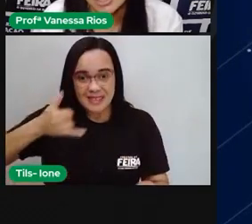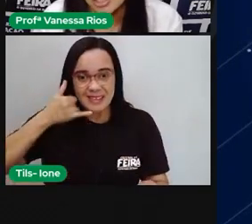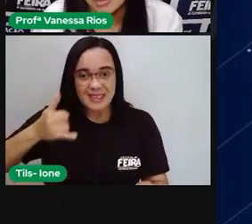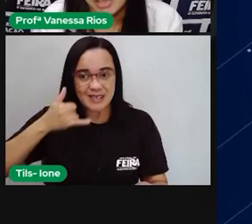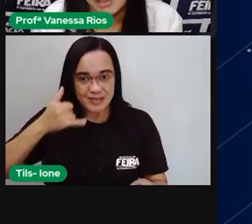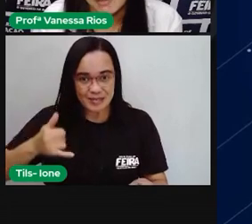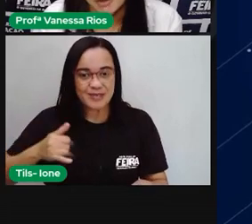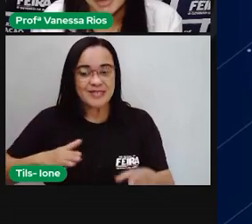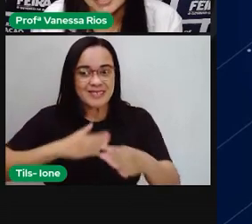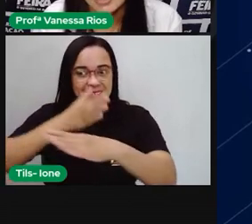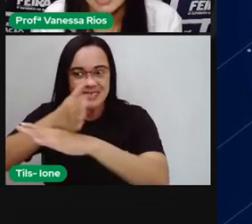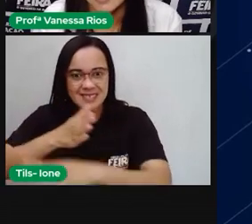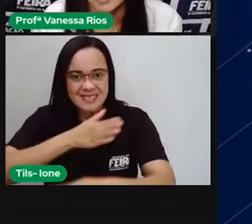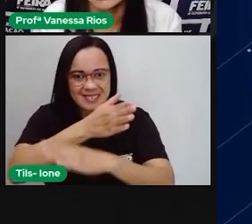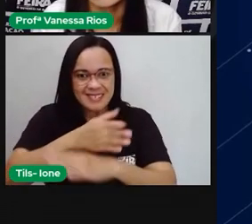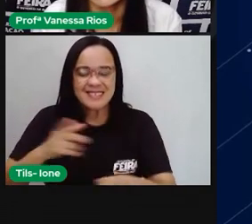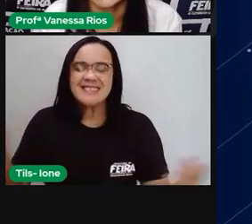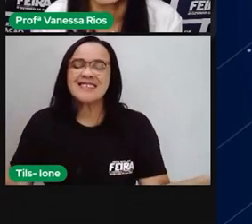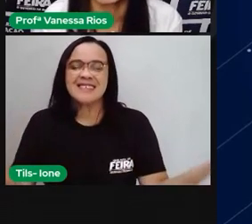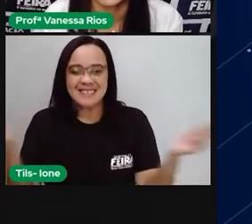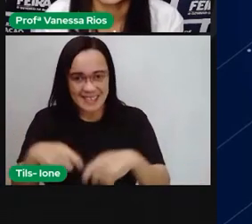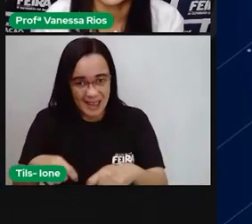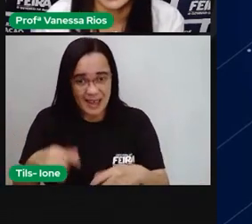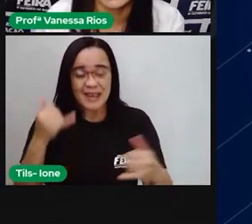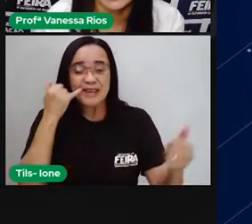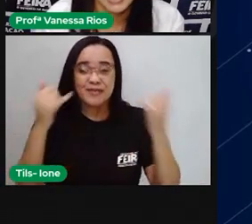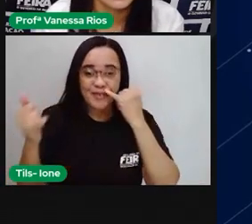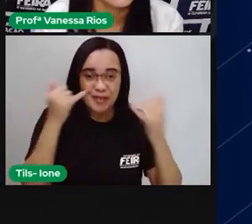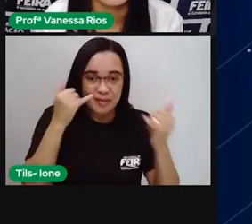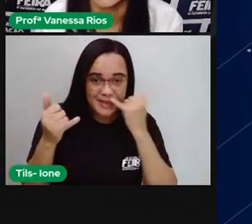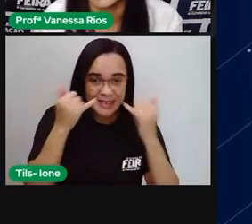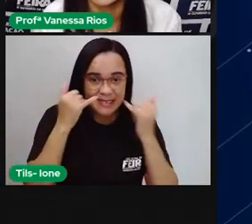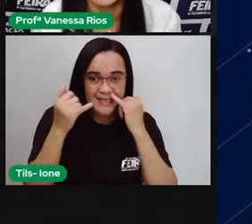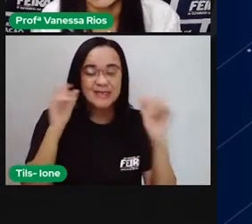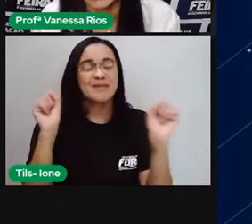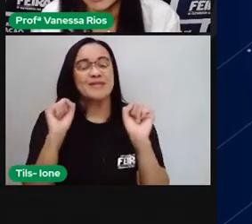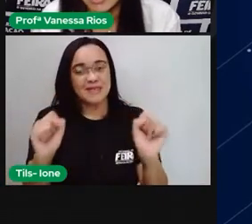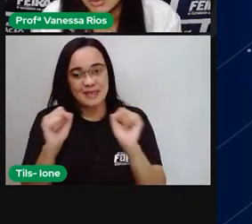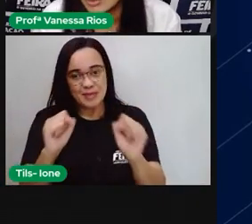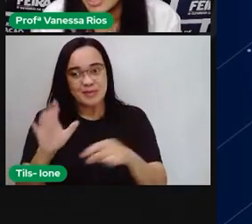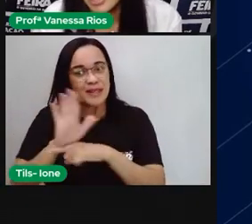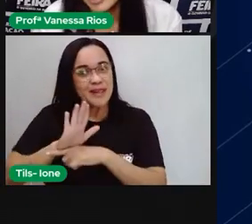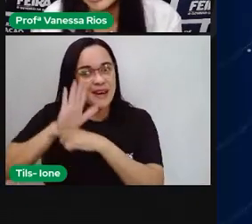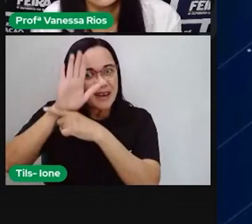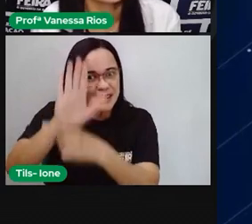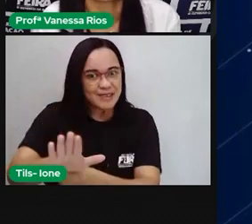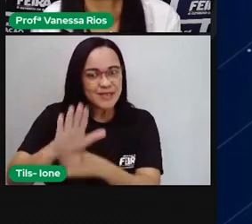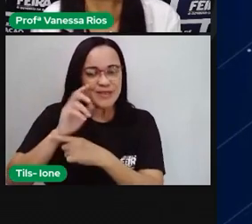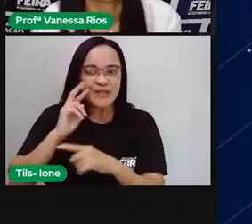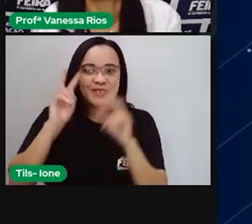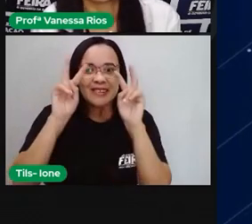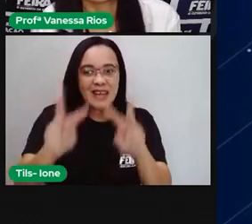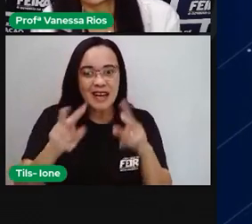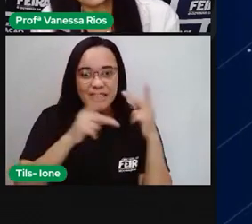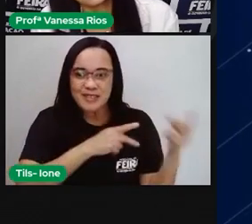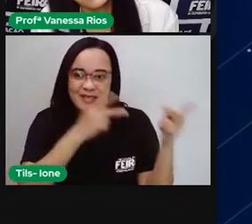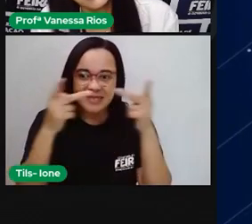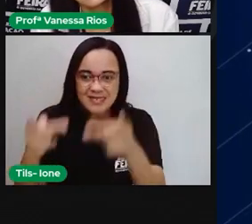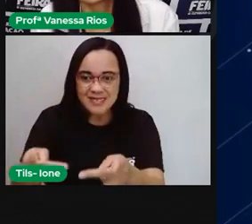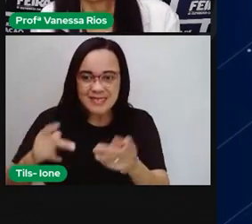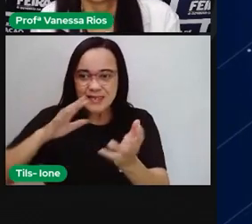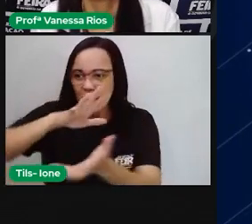à internet, também à informação, pode nos levar a lugares diversos no mundo e nos ajudar aí a